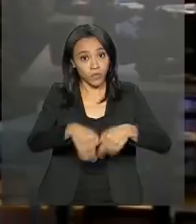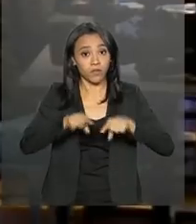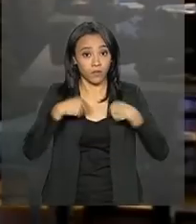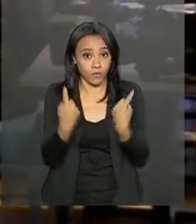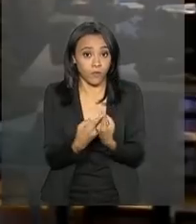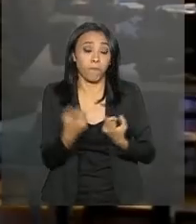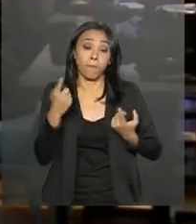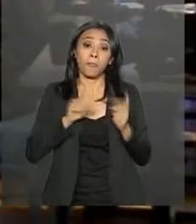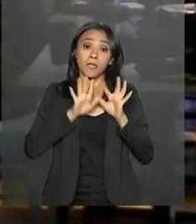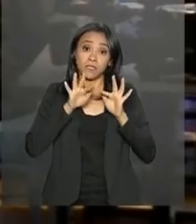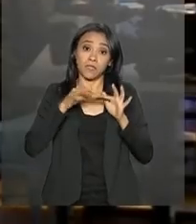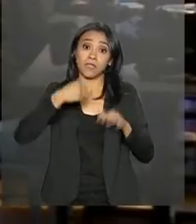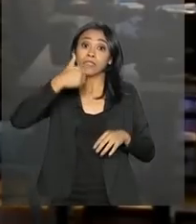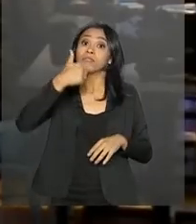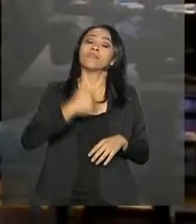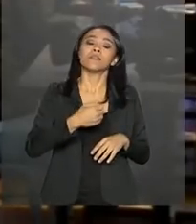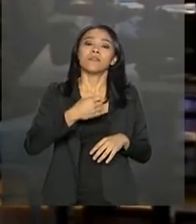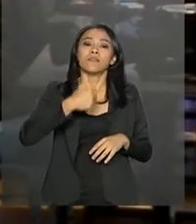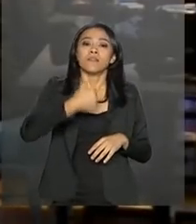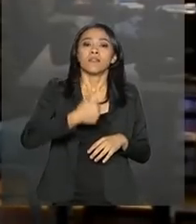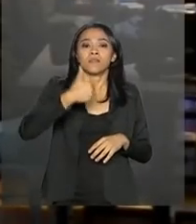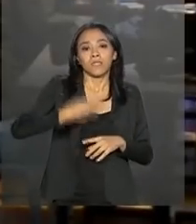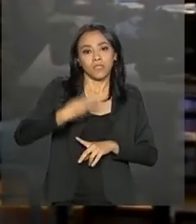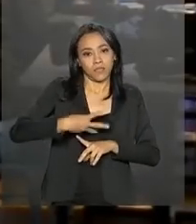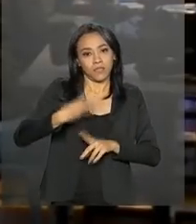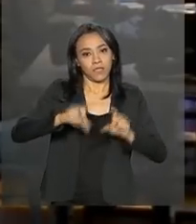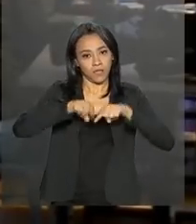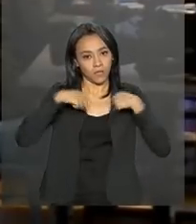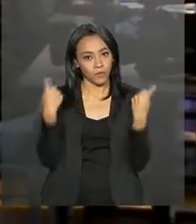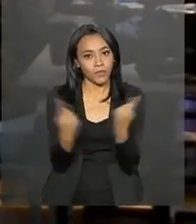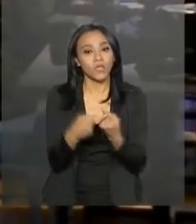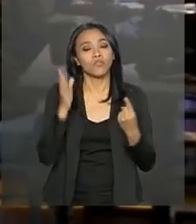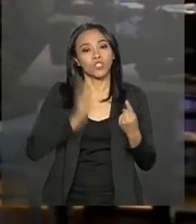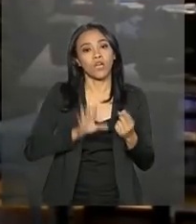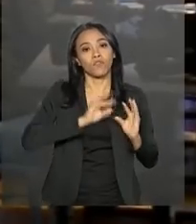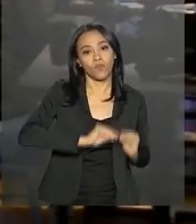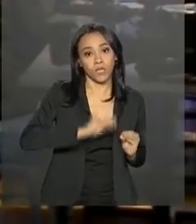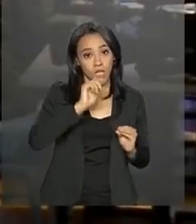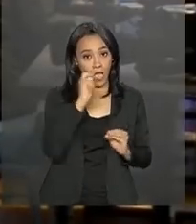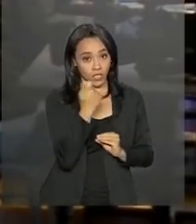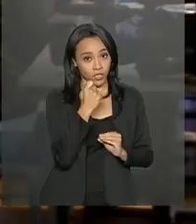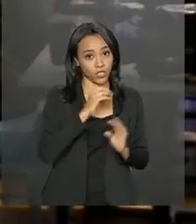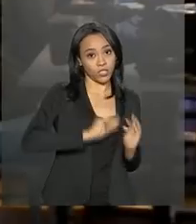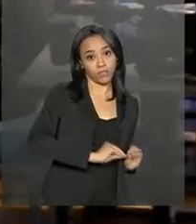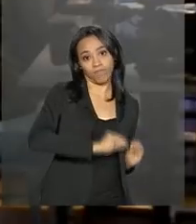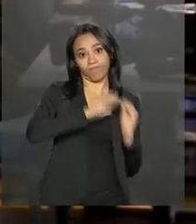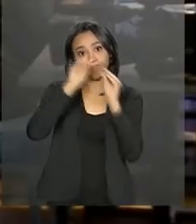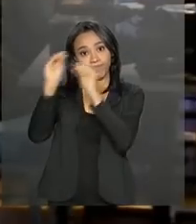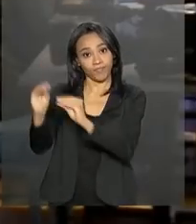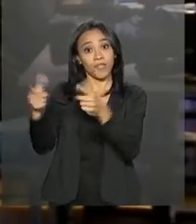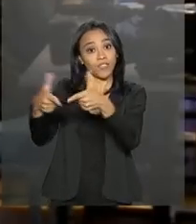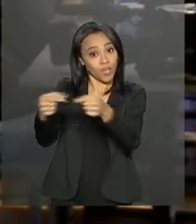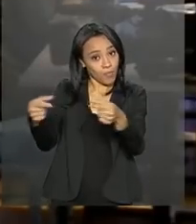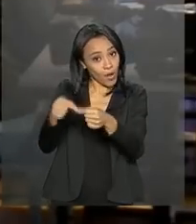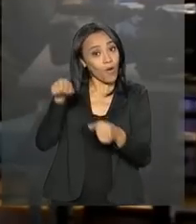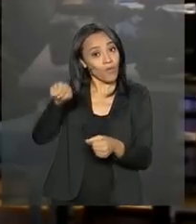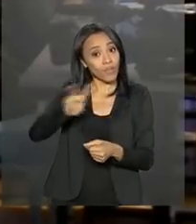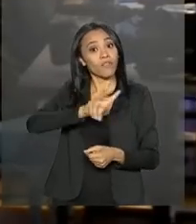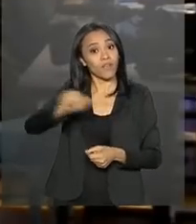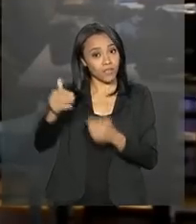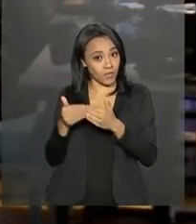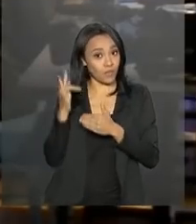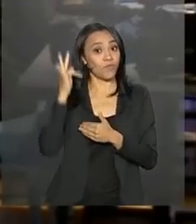13º G20, a presidência do grupo foi transferida da Argentina para o Japão, país que vai